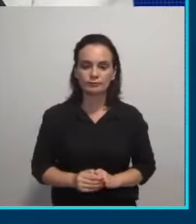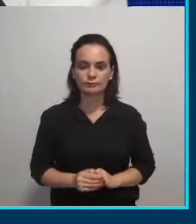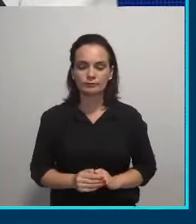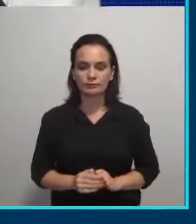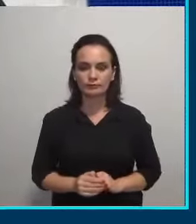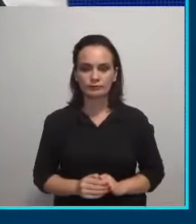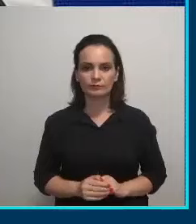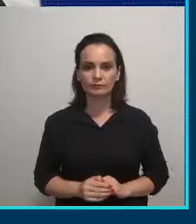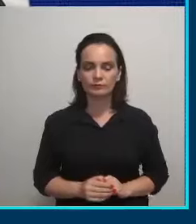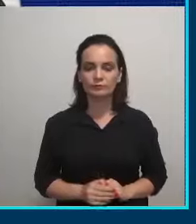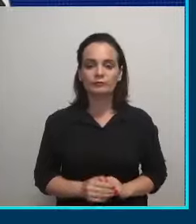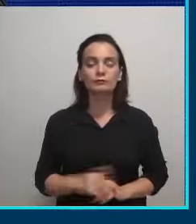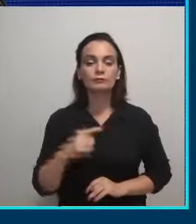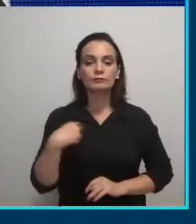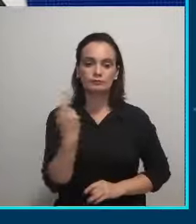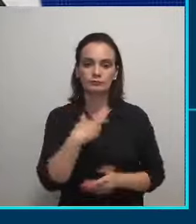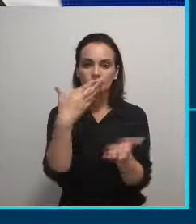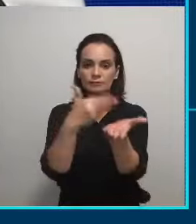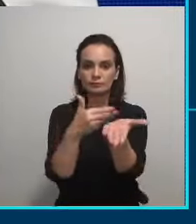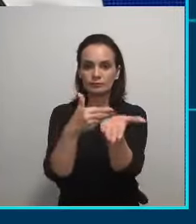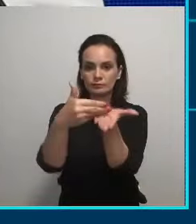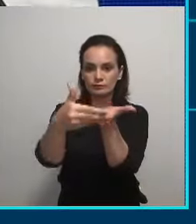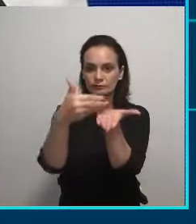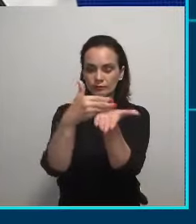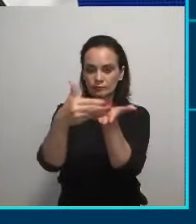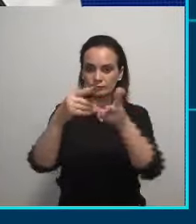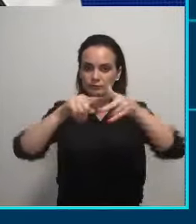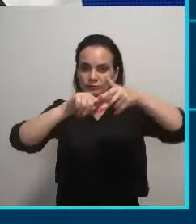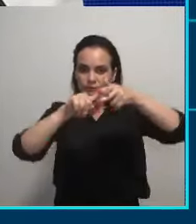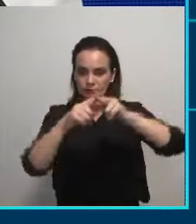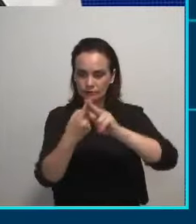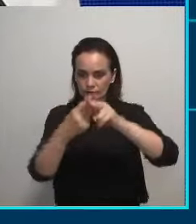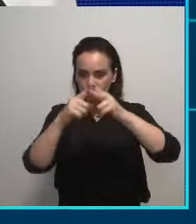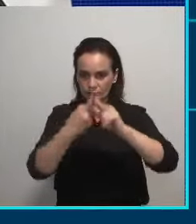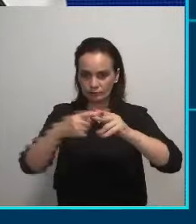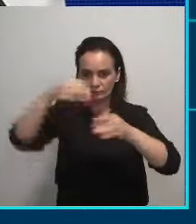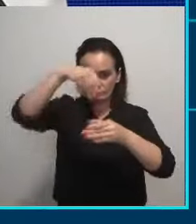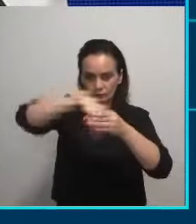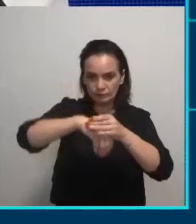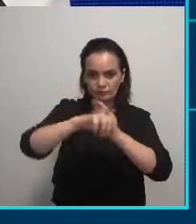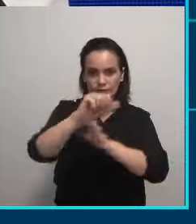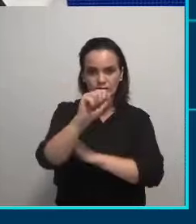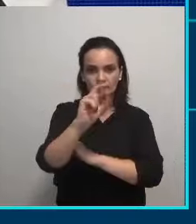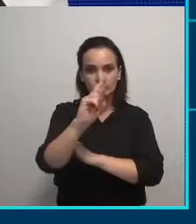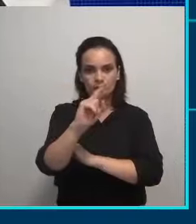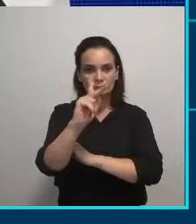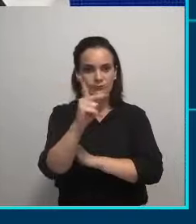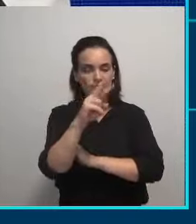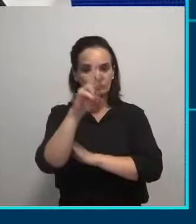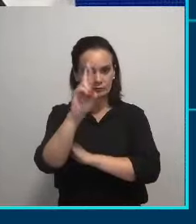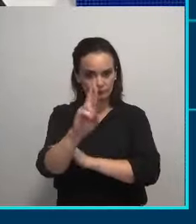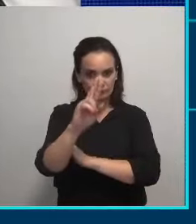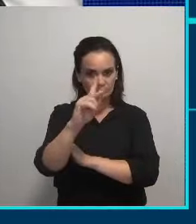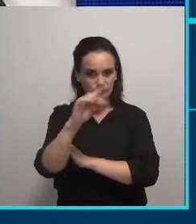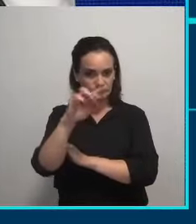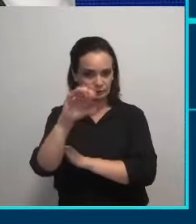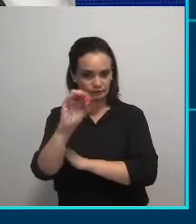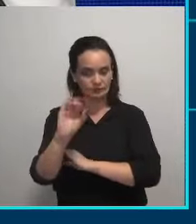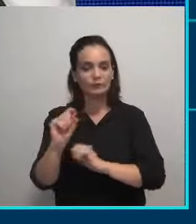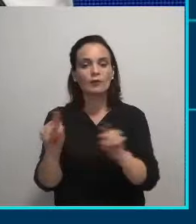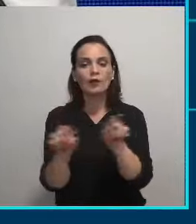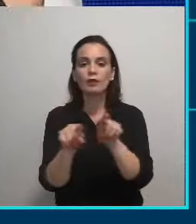Nós vamos começar a reforma interna do Parque Arthur Thomas e vamos sim investir no